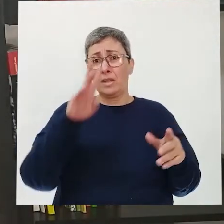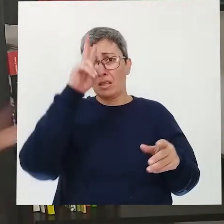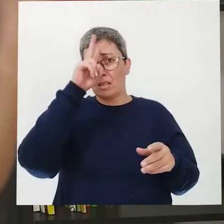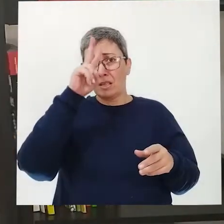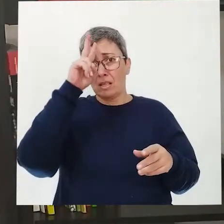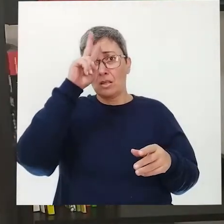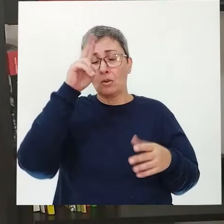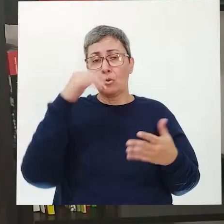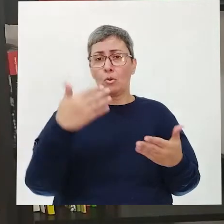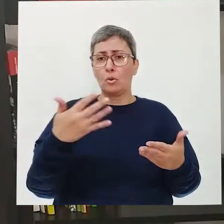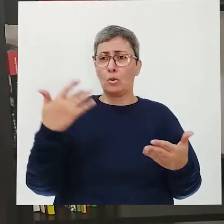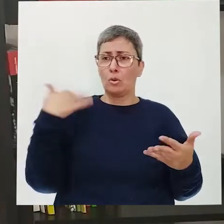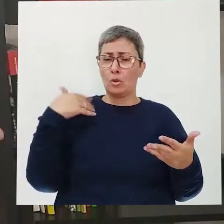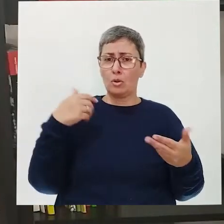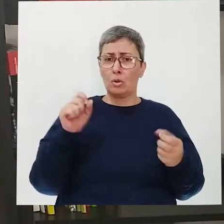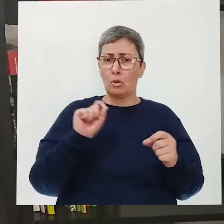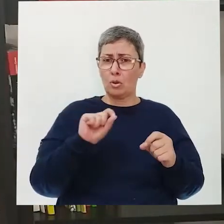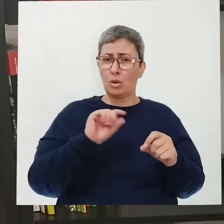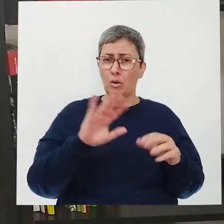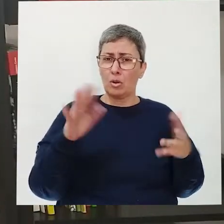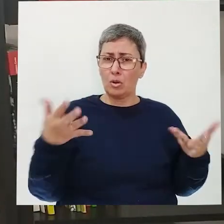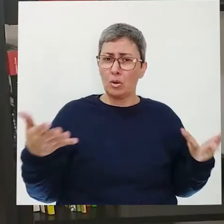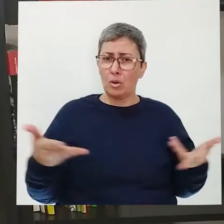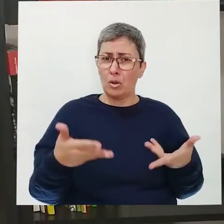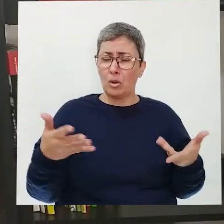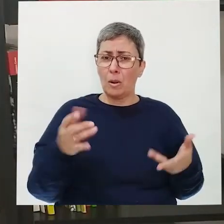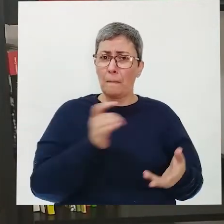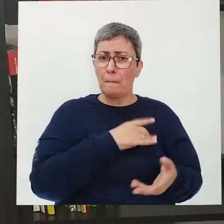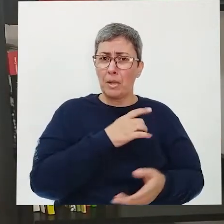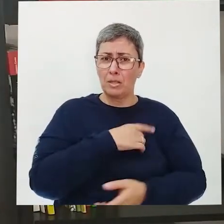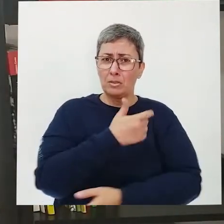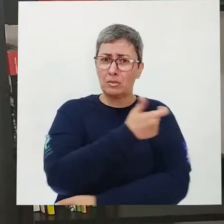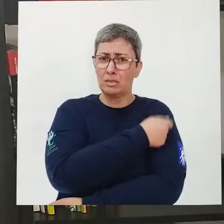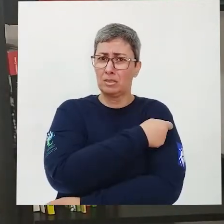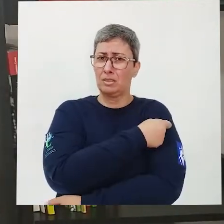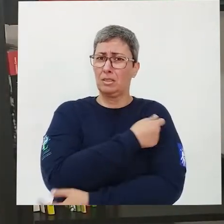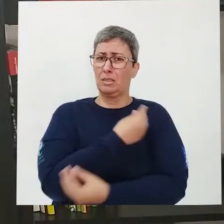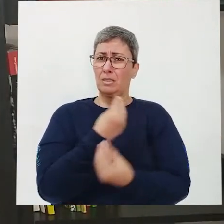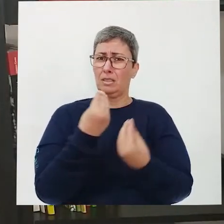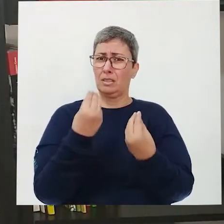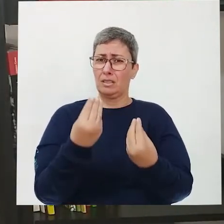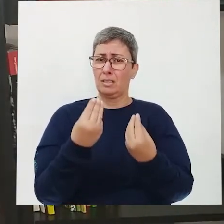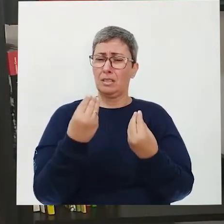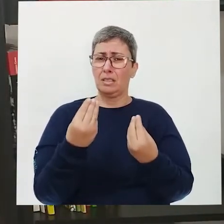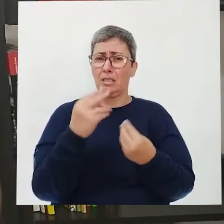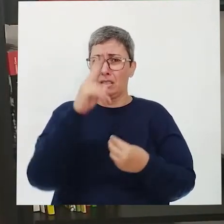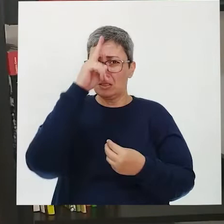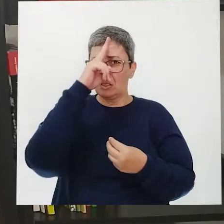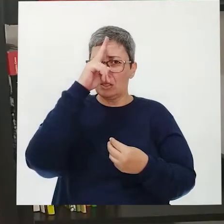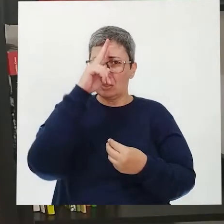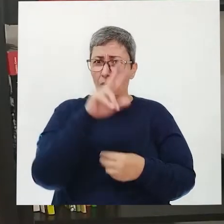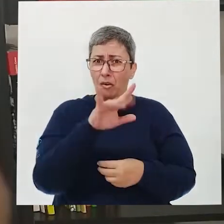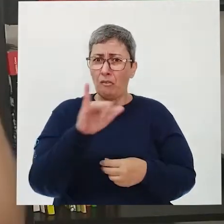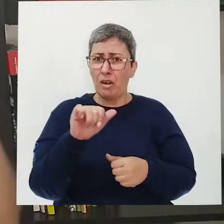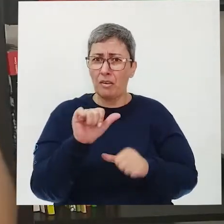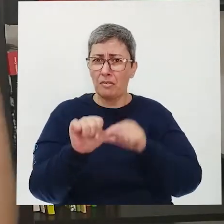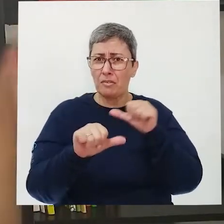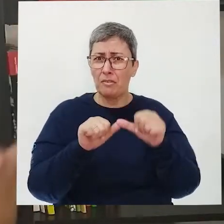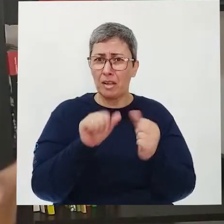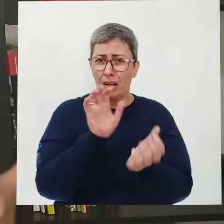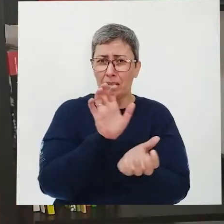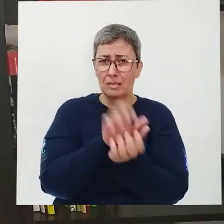Lembram agora, o está acontecendo agora? Vocês estão lembrando aí do medo da vacina? Essa história de que nós iríamos virar